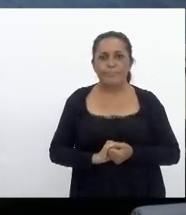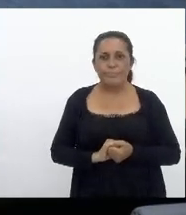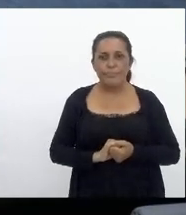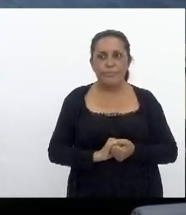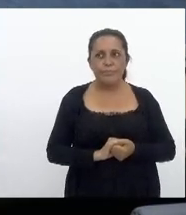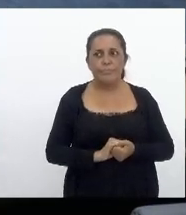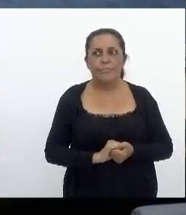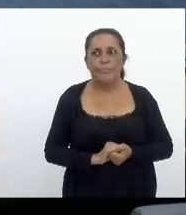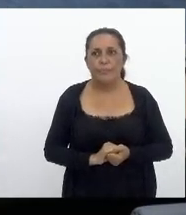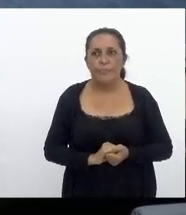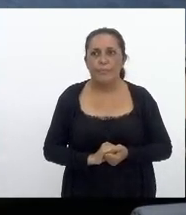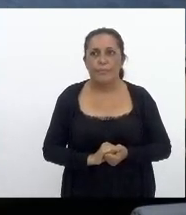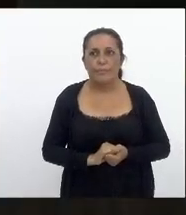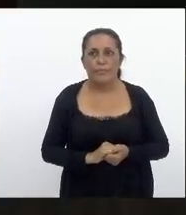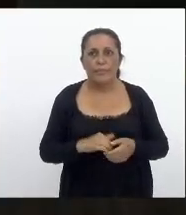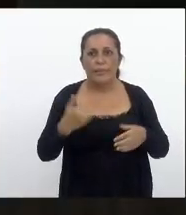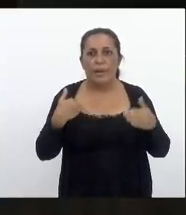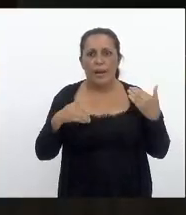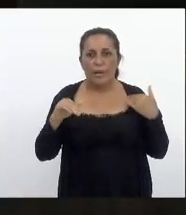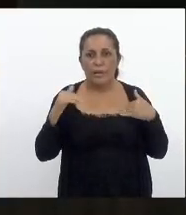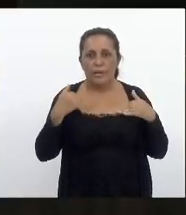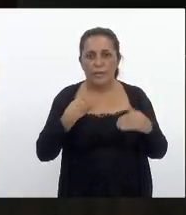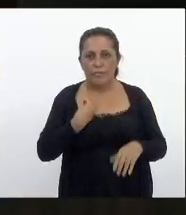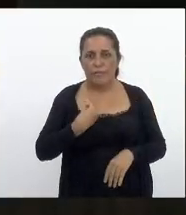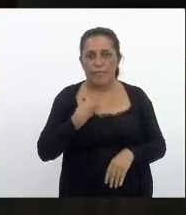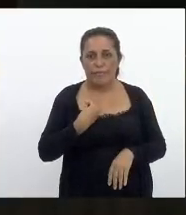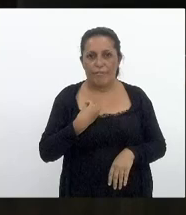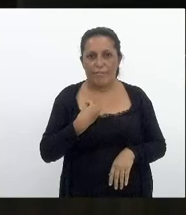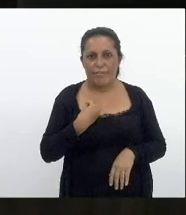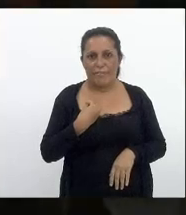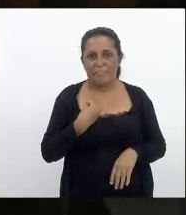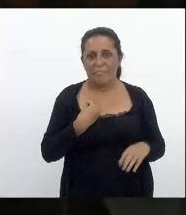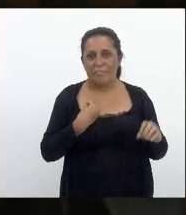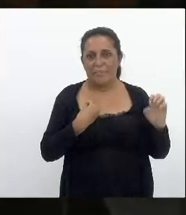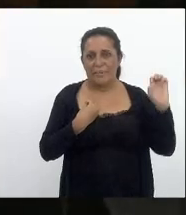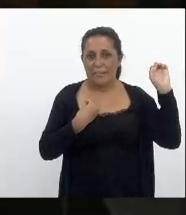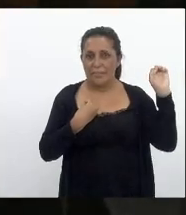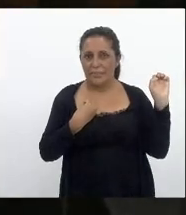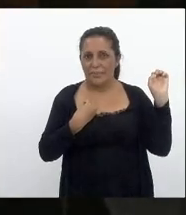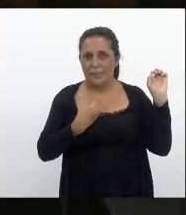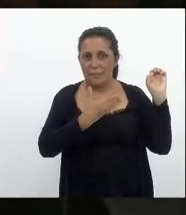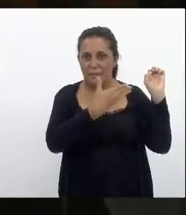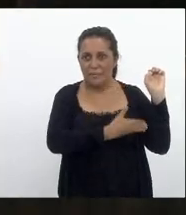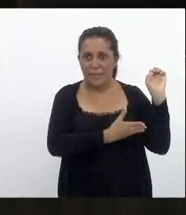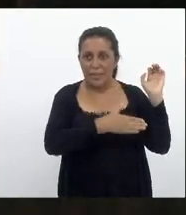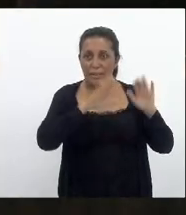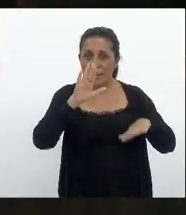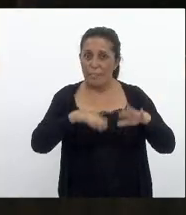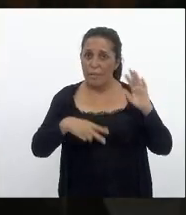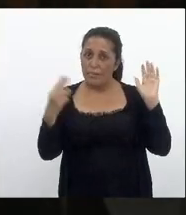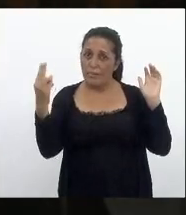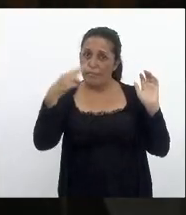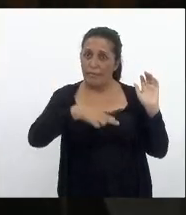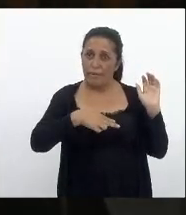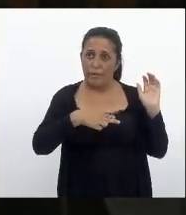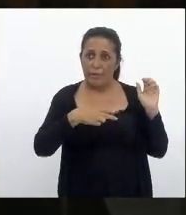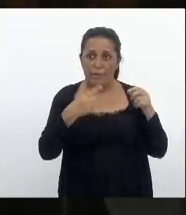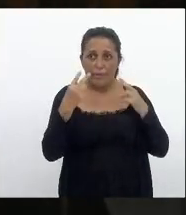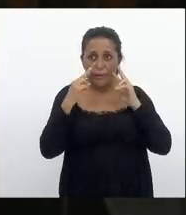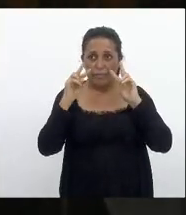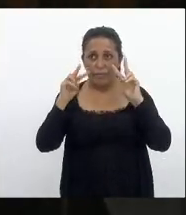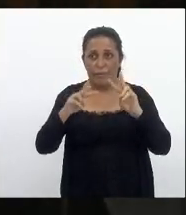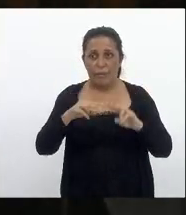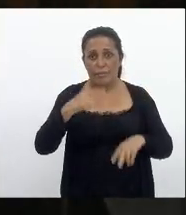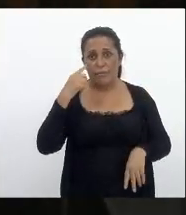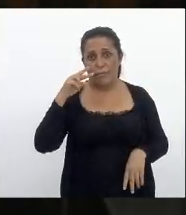alegria de ir e ver do lado esquerdo desse planário depende do ponto de quem vê porque quem está de frente está me vendo do lado direito